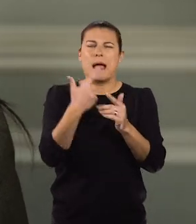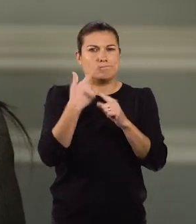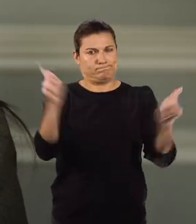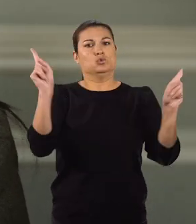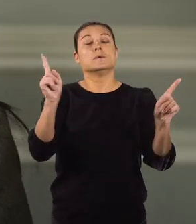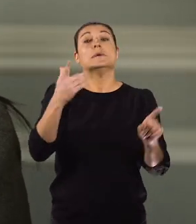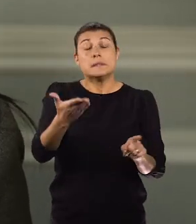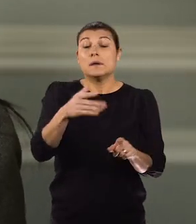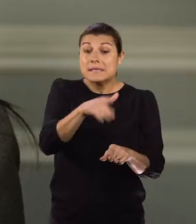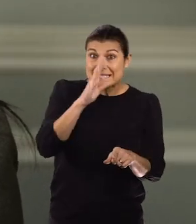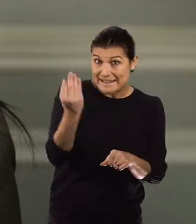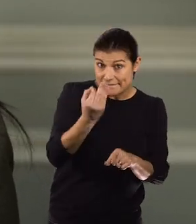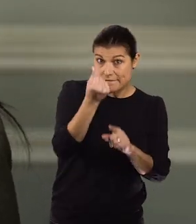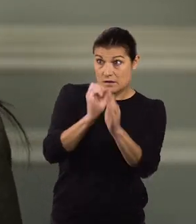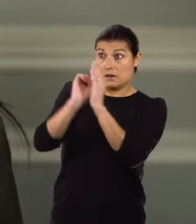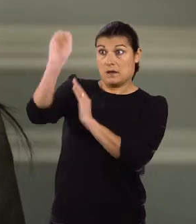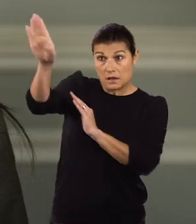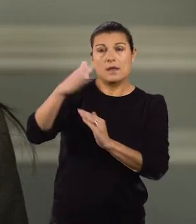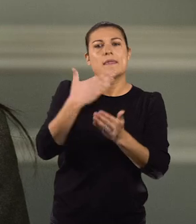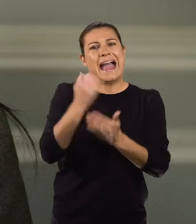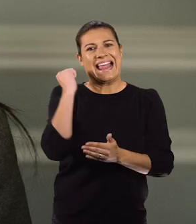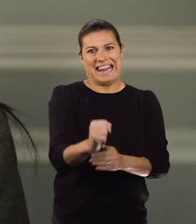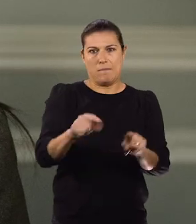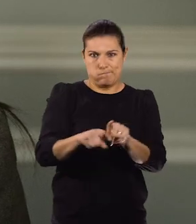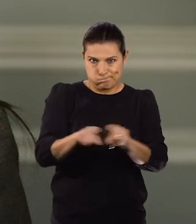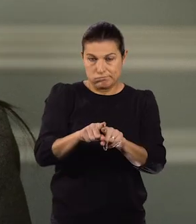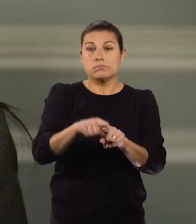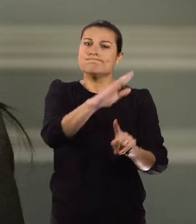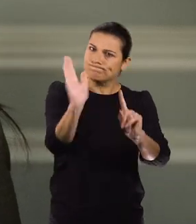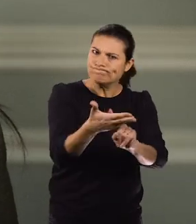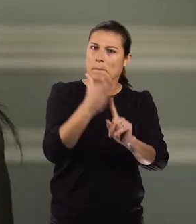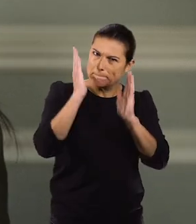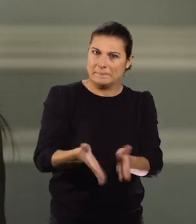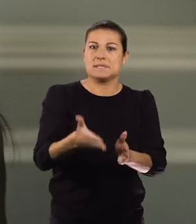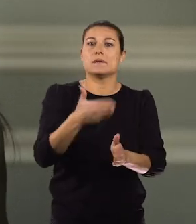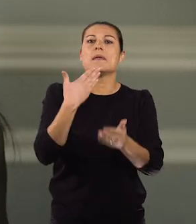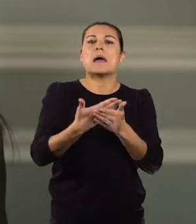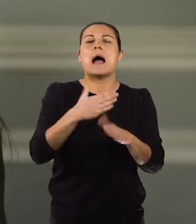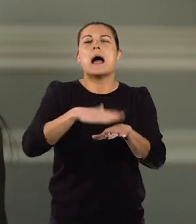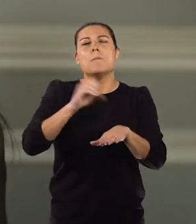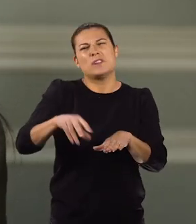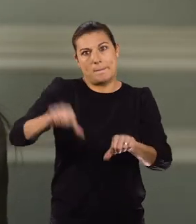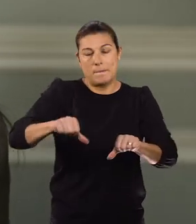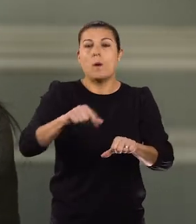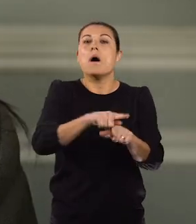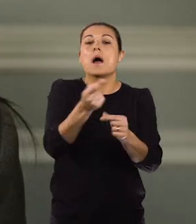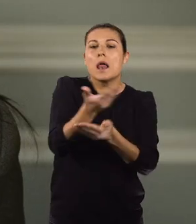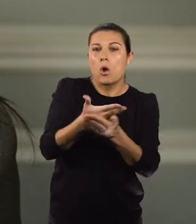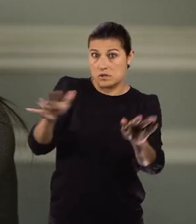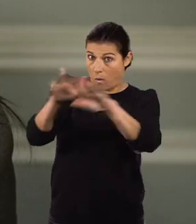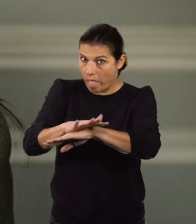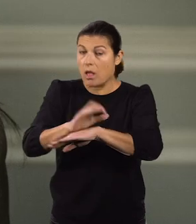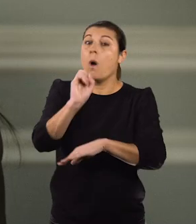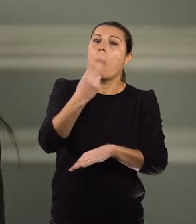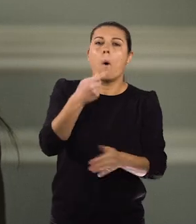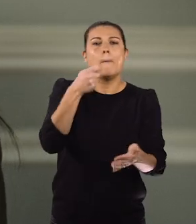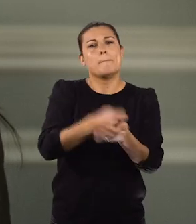Tornar crime a utilização de offshores, porque essa utilização tem sempre um mau motivo. Ou serve para esconder negócios obscuros, ou para evitar